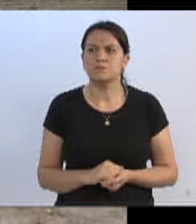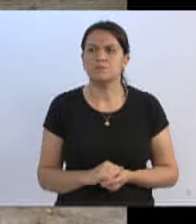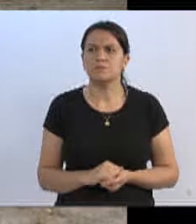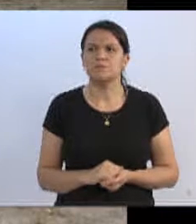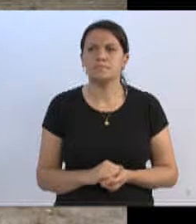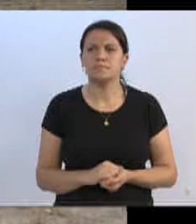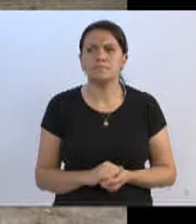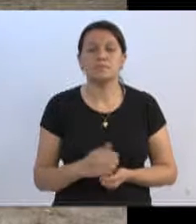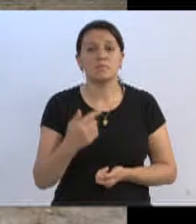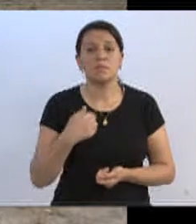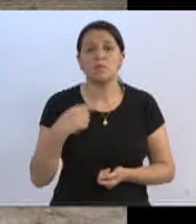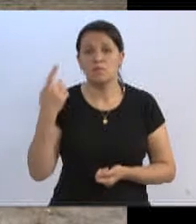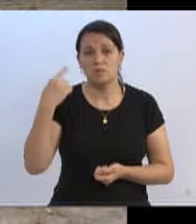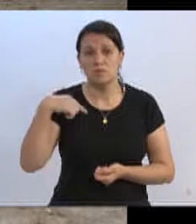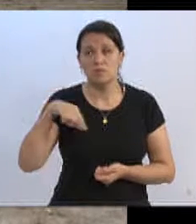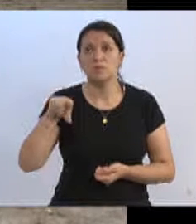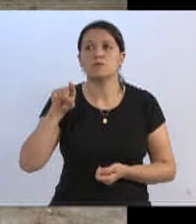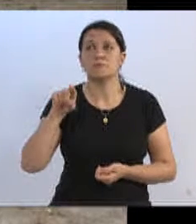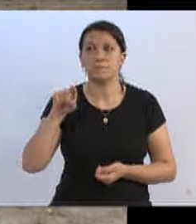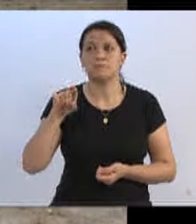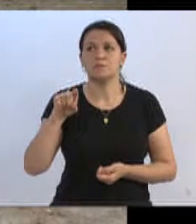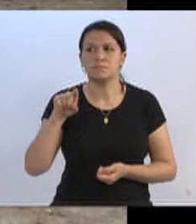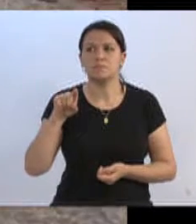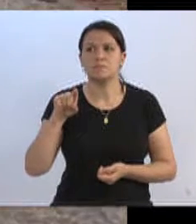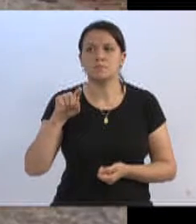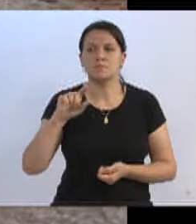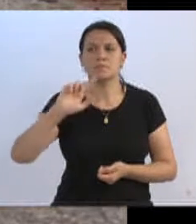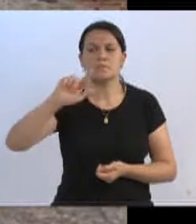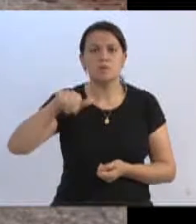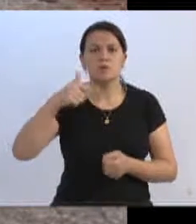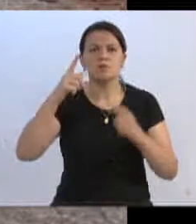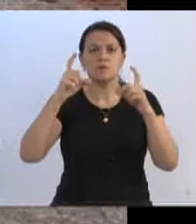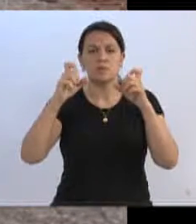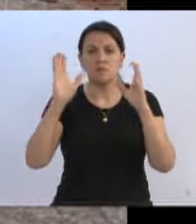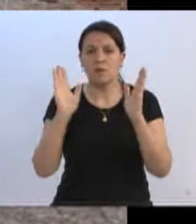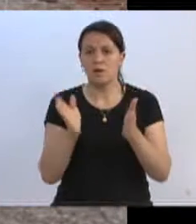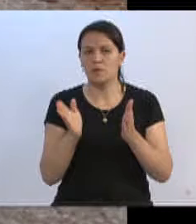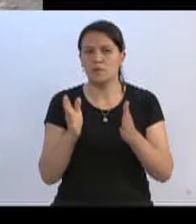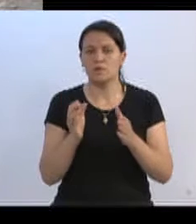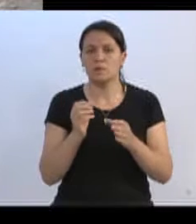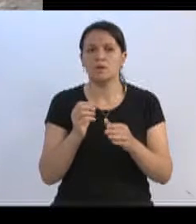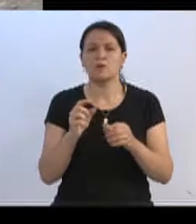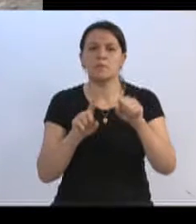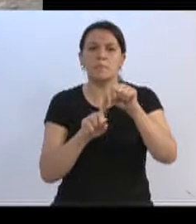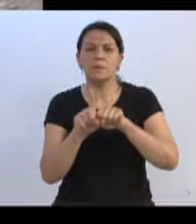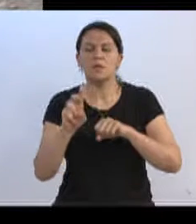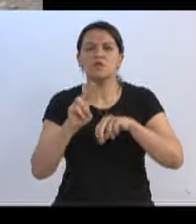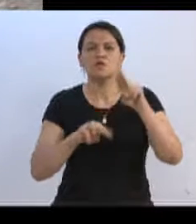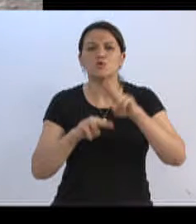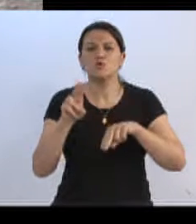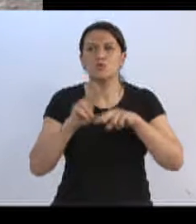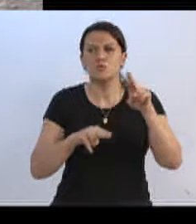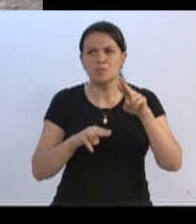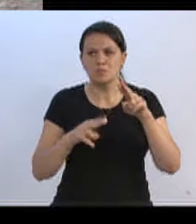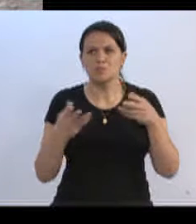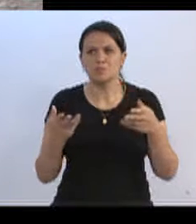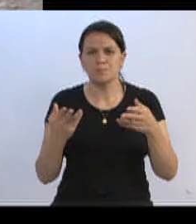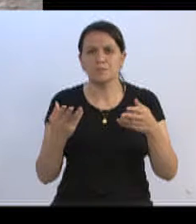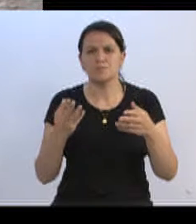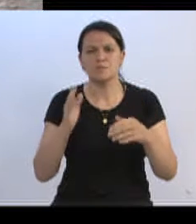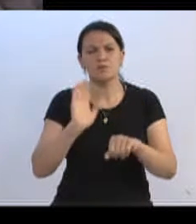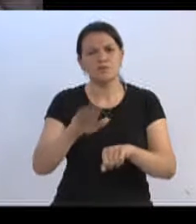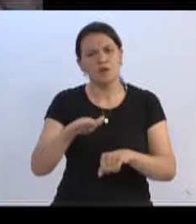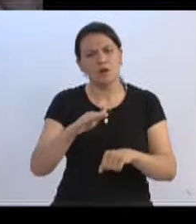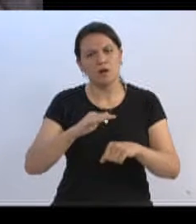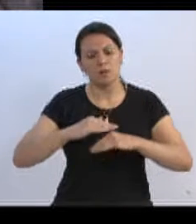onde lá estive, na ocasião, e as demais agora, de um mês de junho recente, quando fizeram a